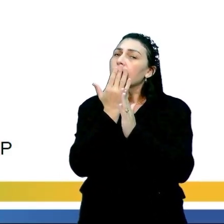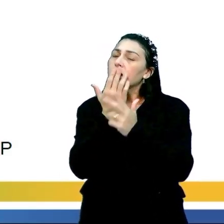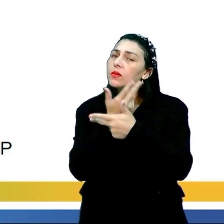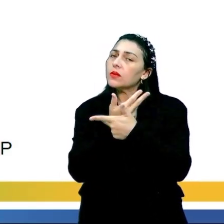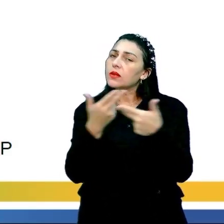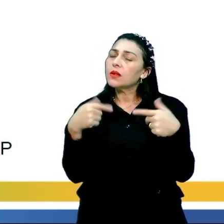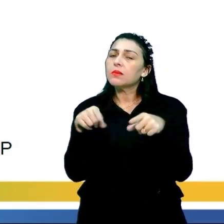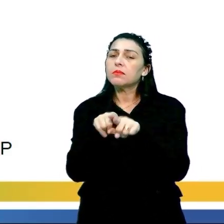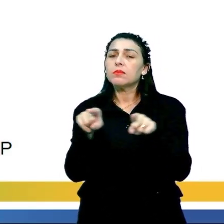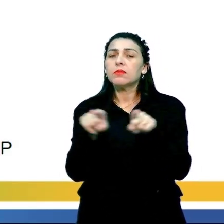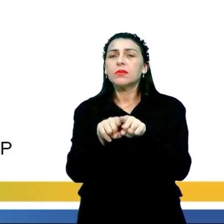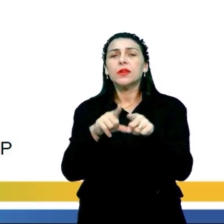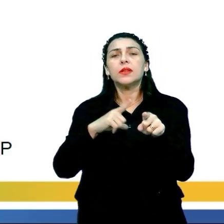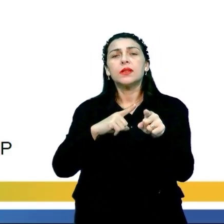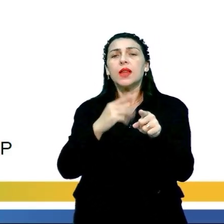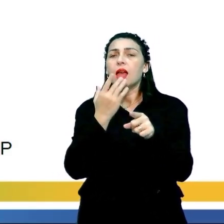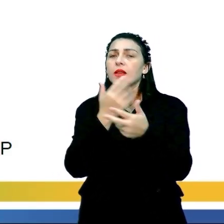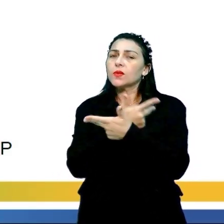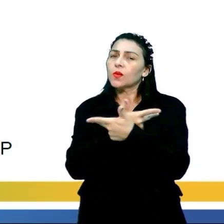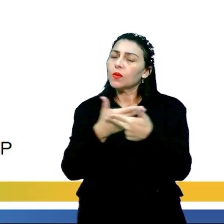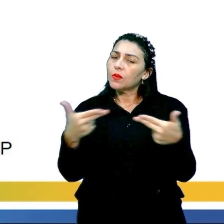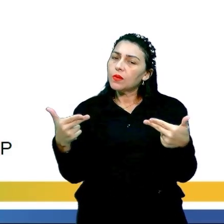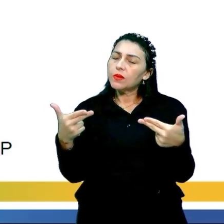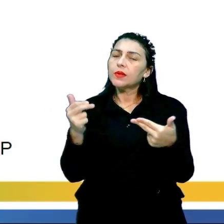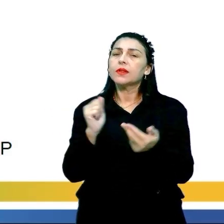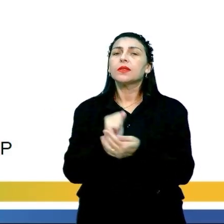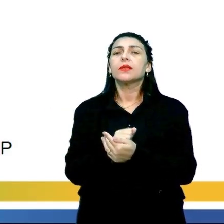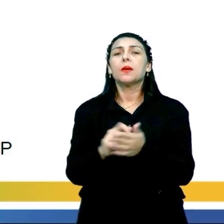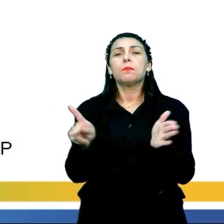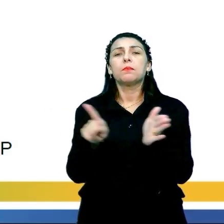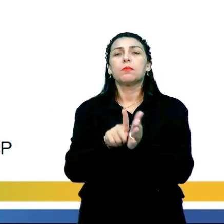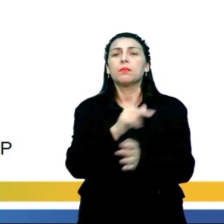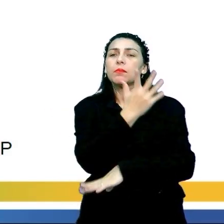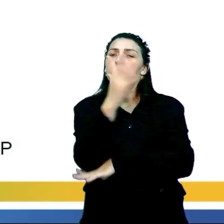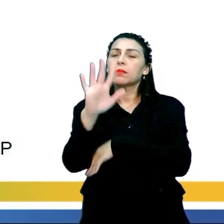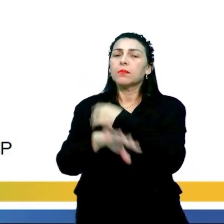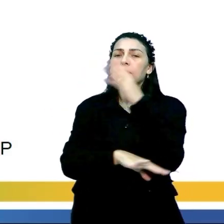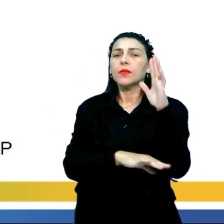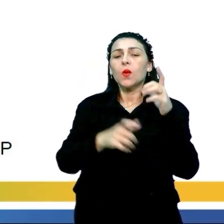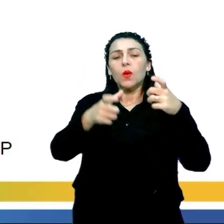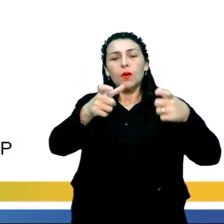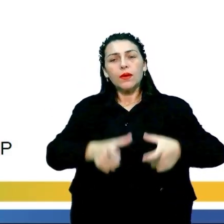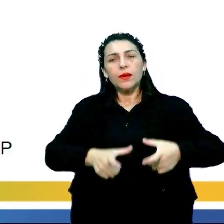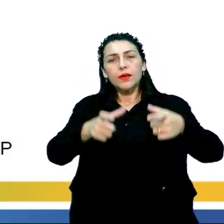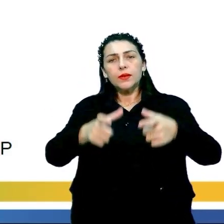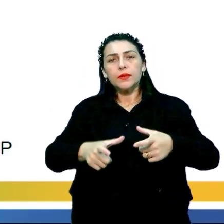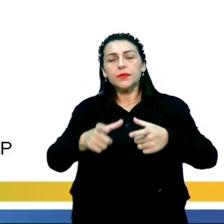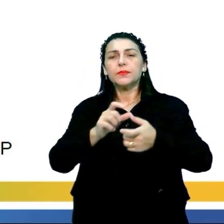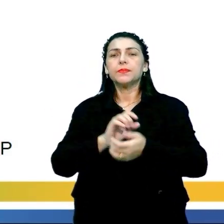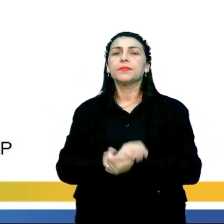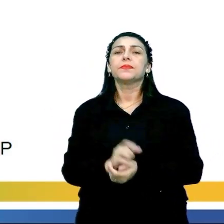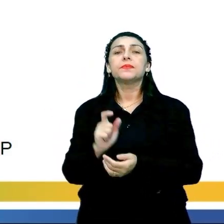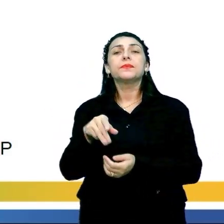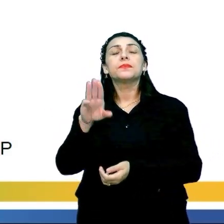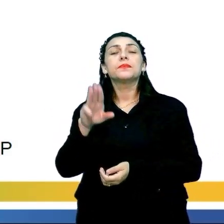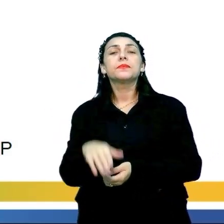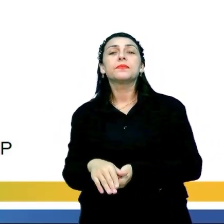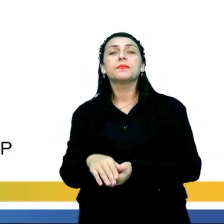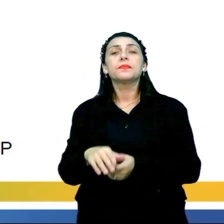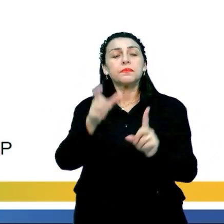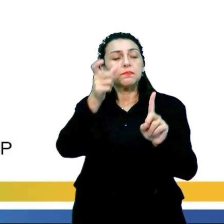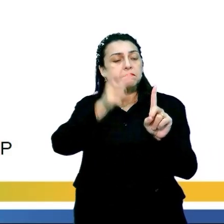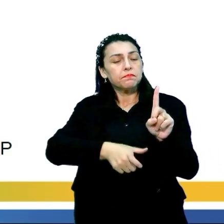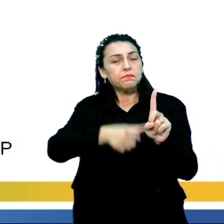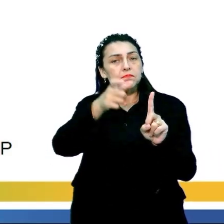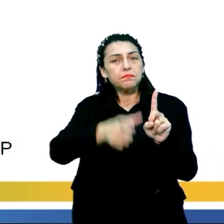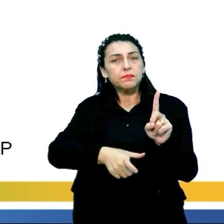no nosso caso, nós temos as cores, a própria natureza, o ambiente, quem que é esse personagem,